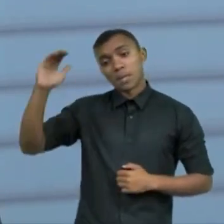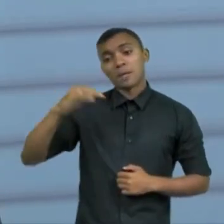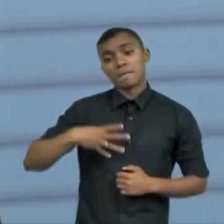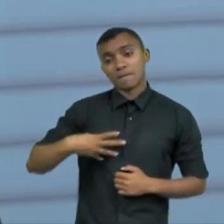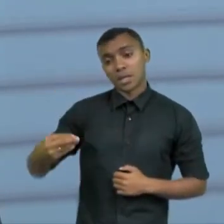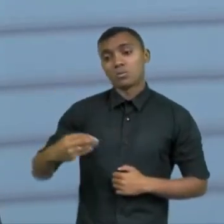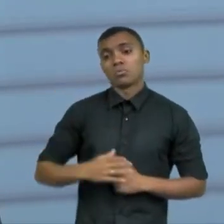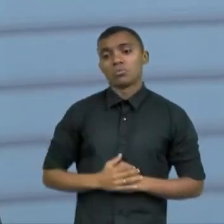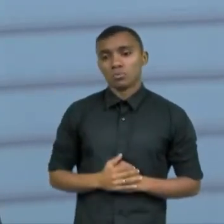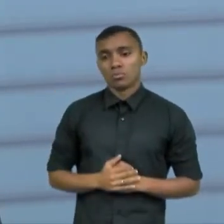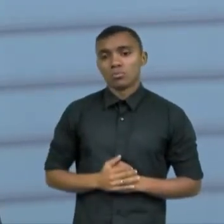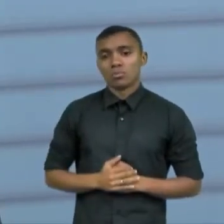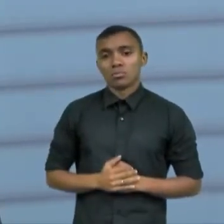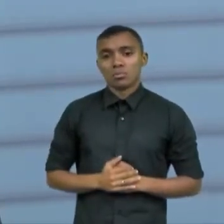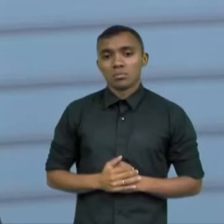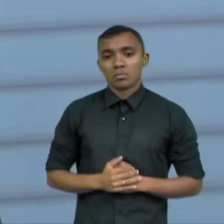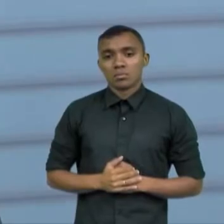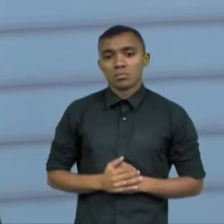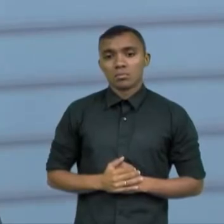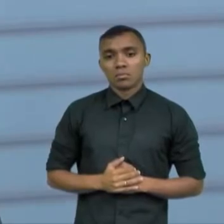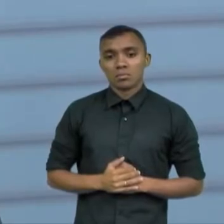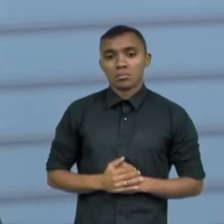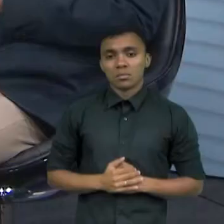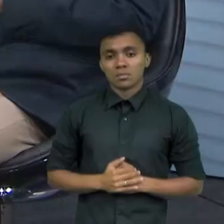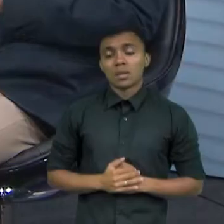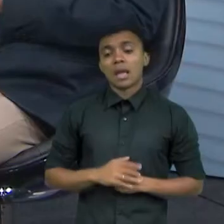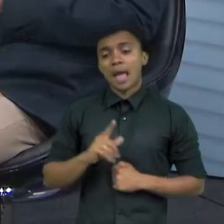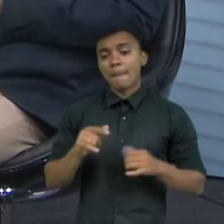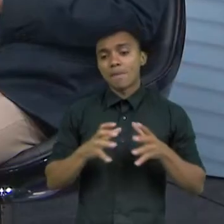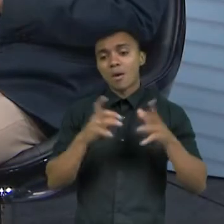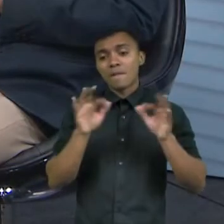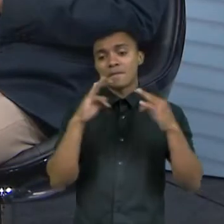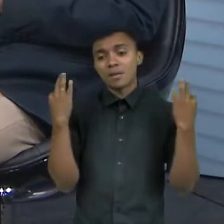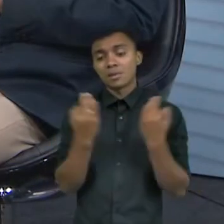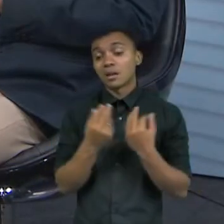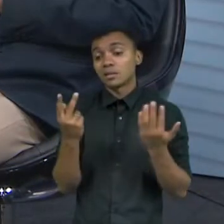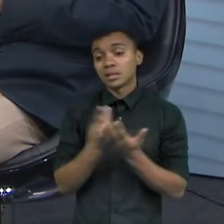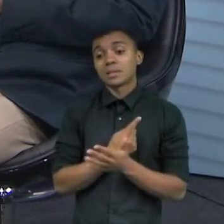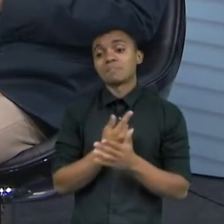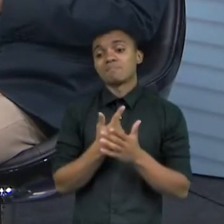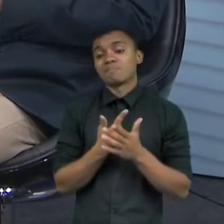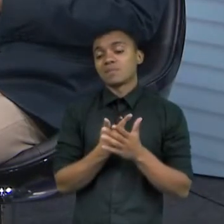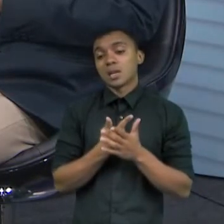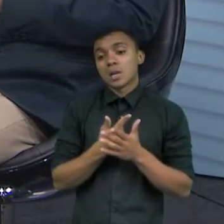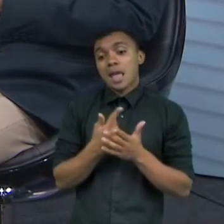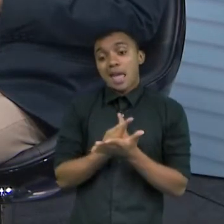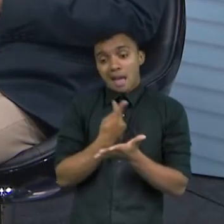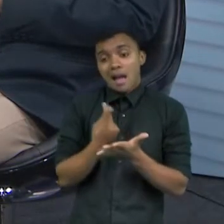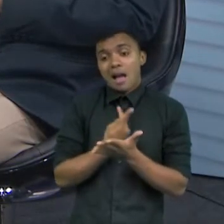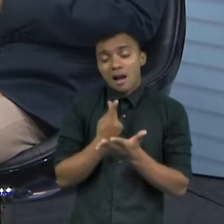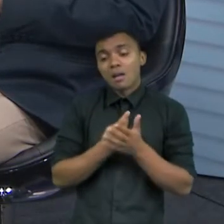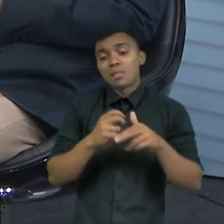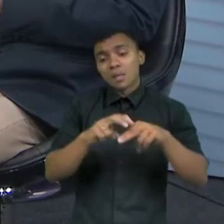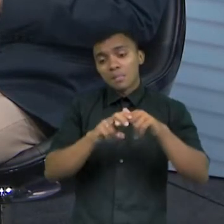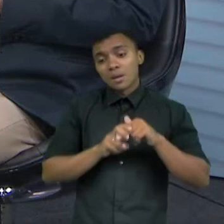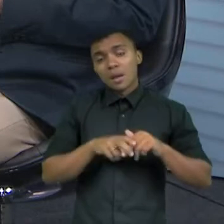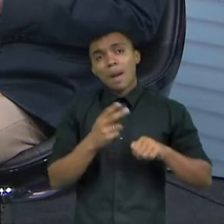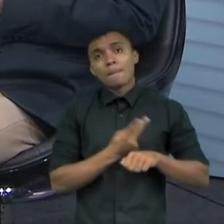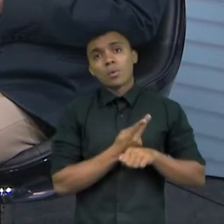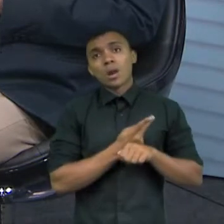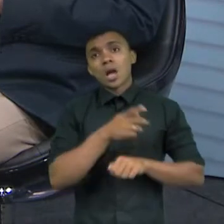pela questão do autismo isso é uma das falhas que muitas vezes as famílias fazem e buscar pessoas